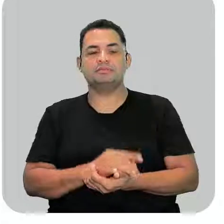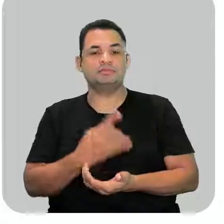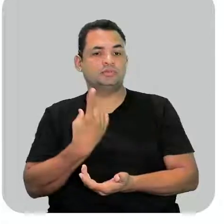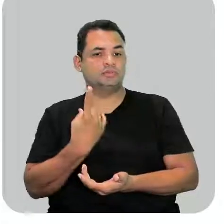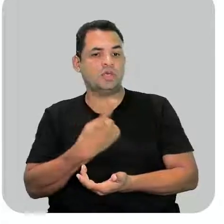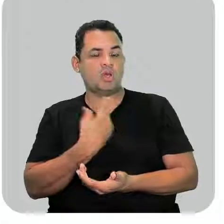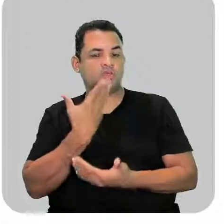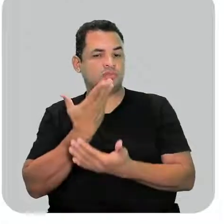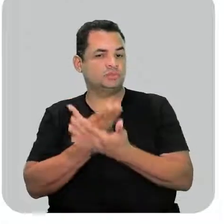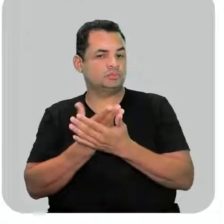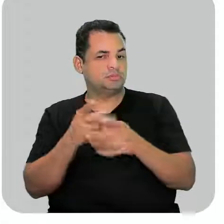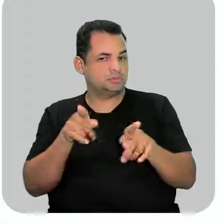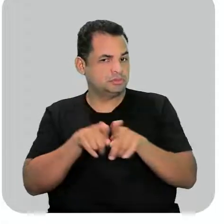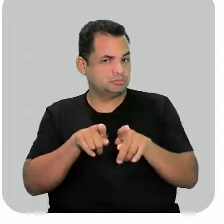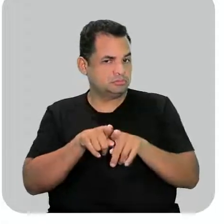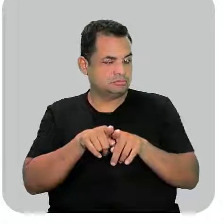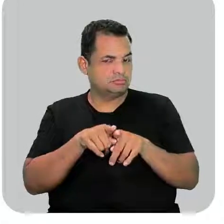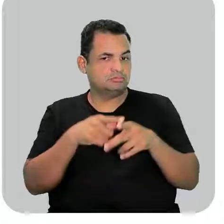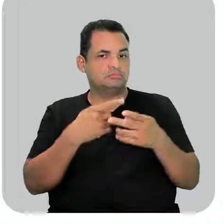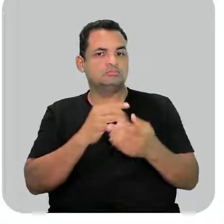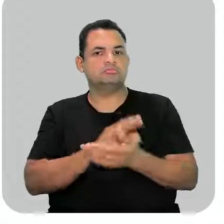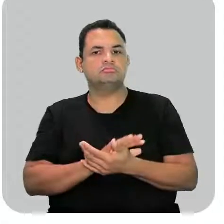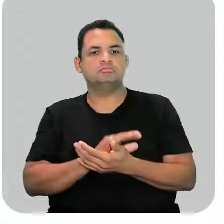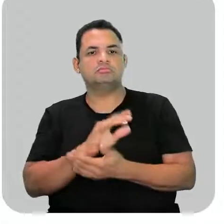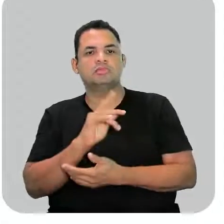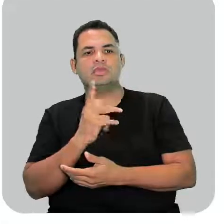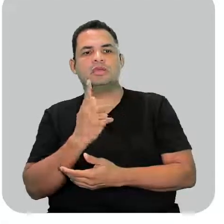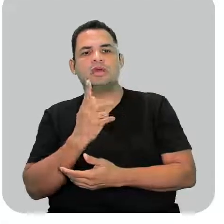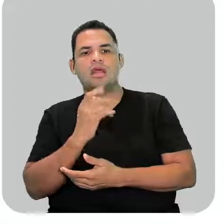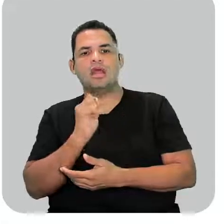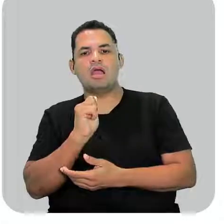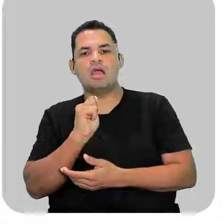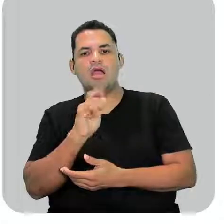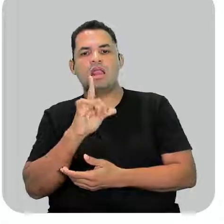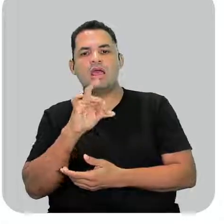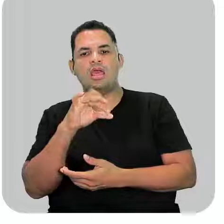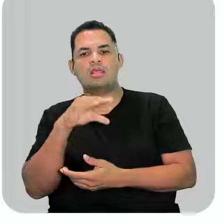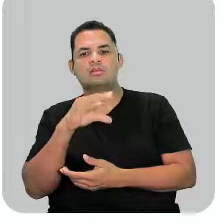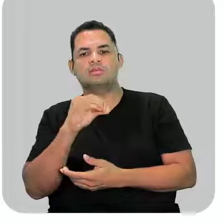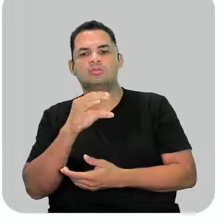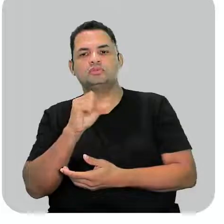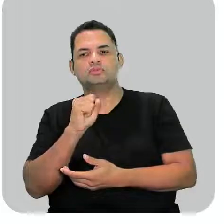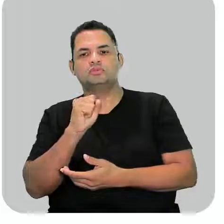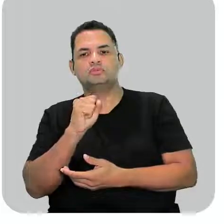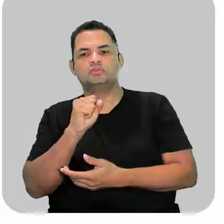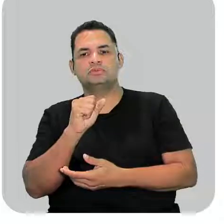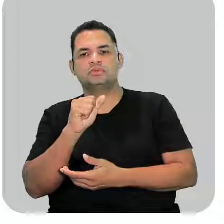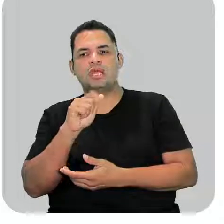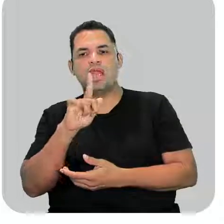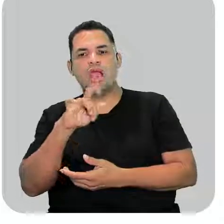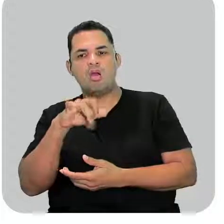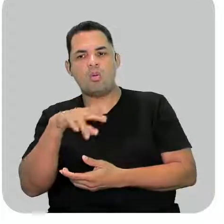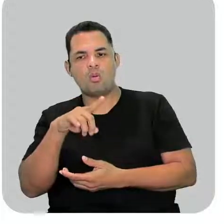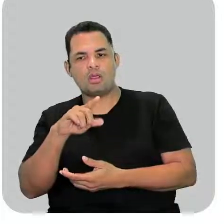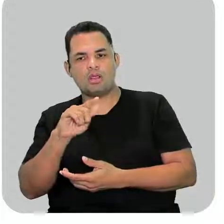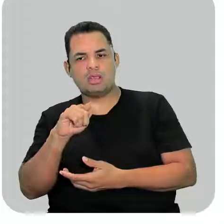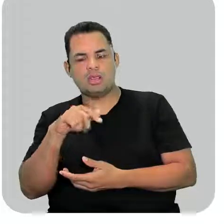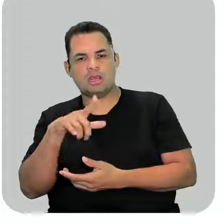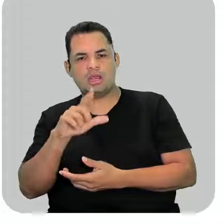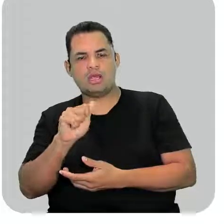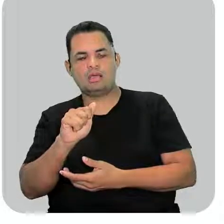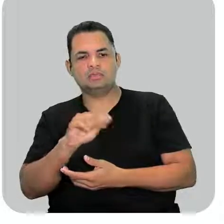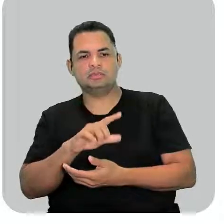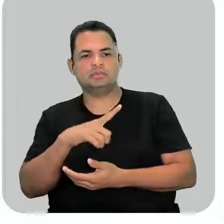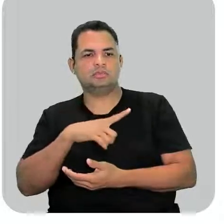vimos que nós temos os haletos de alquila, que é quando nós temos os nossos